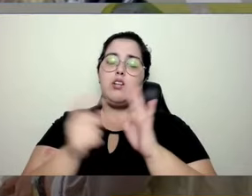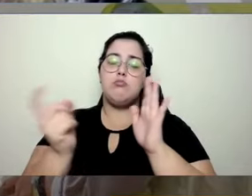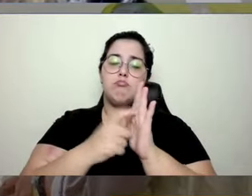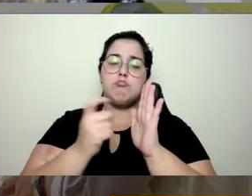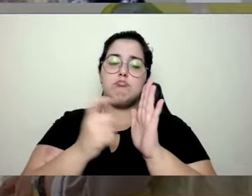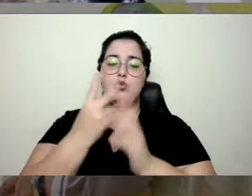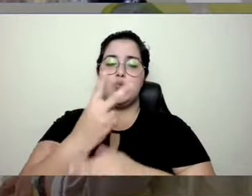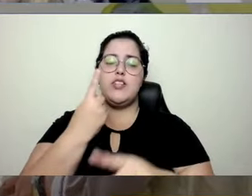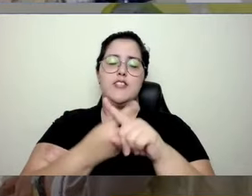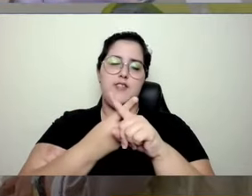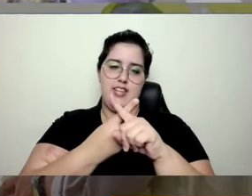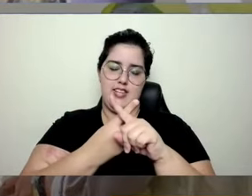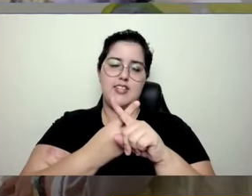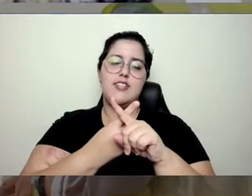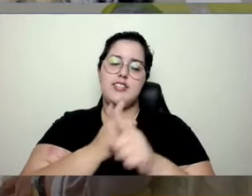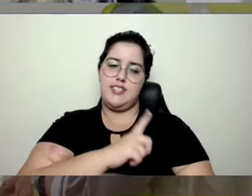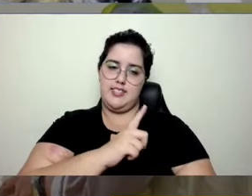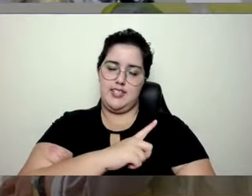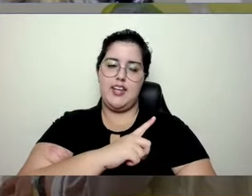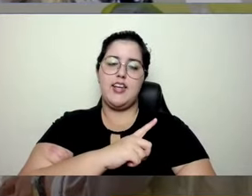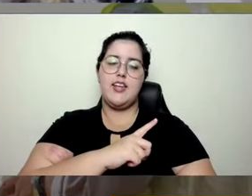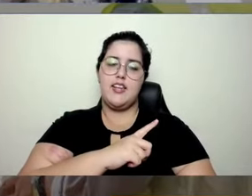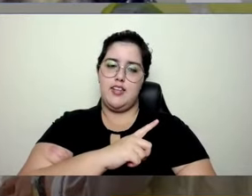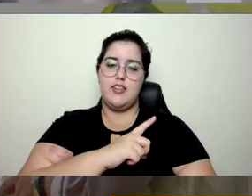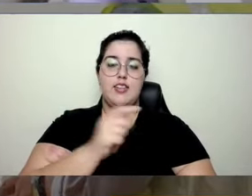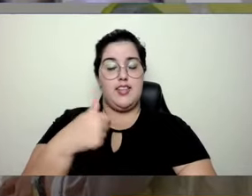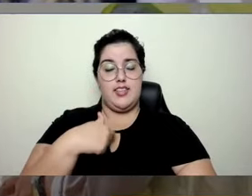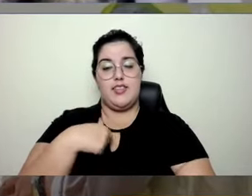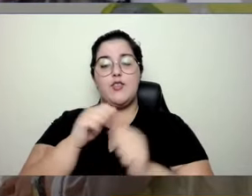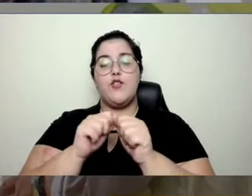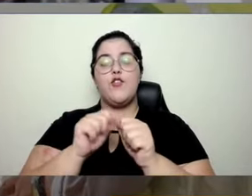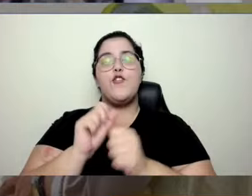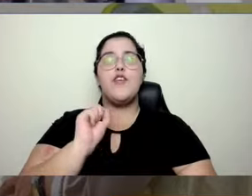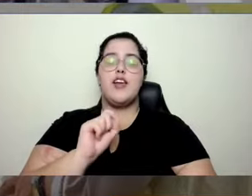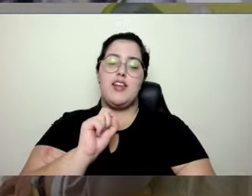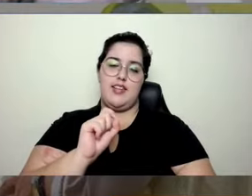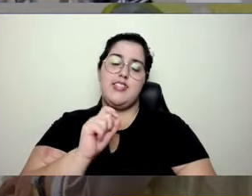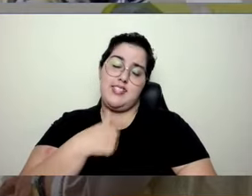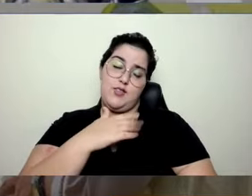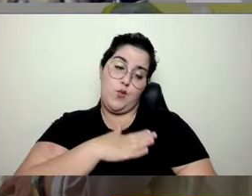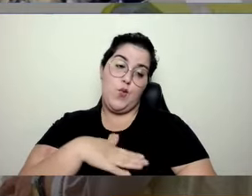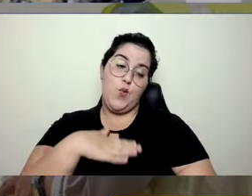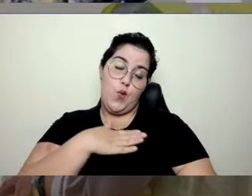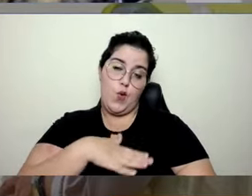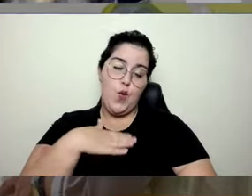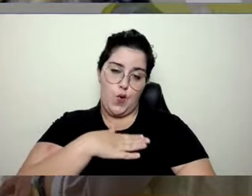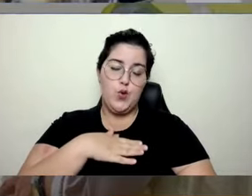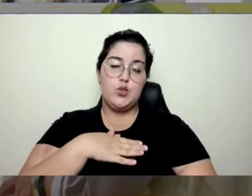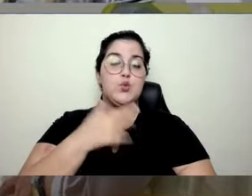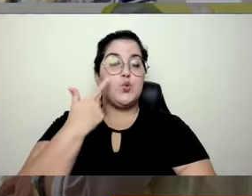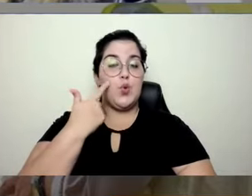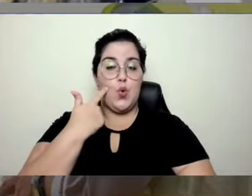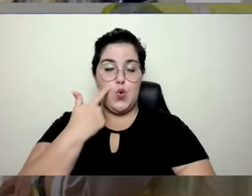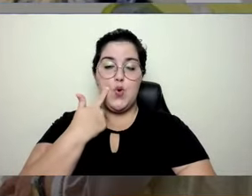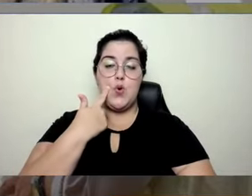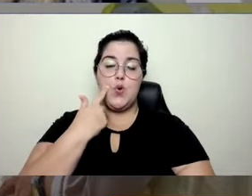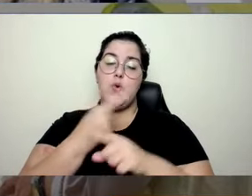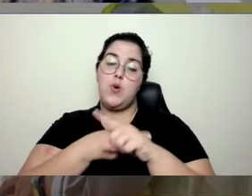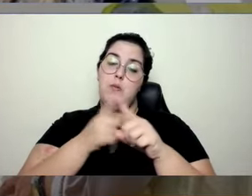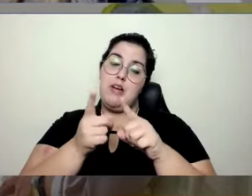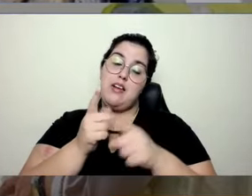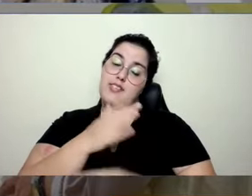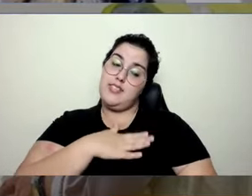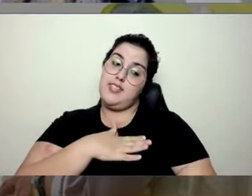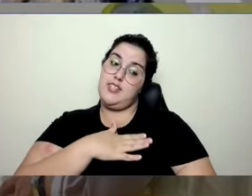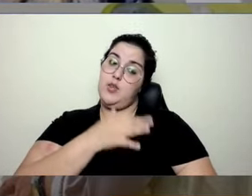vezes e edita, então, o que eu tenho feito? Uma coisa que eu acho legal, tá, mas aí é pessoal, né, gosto pessoal,